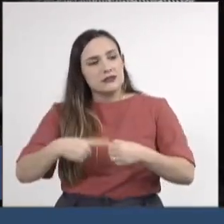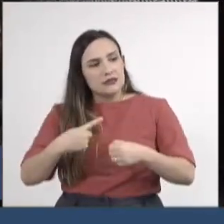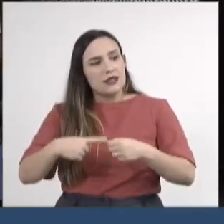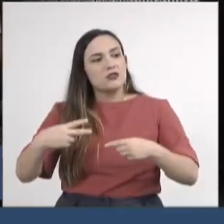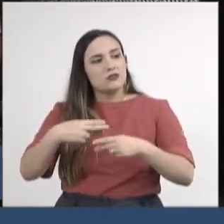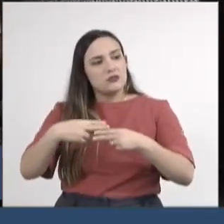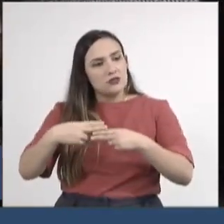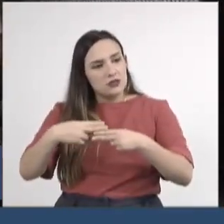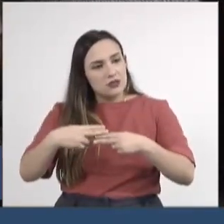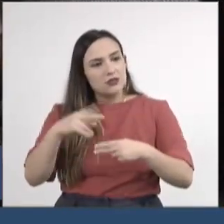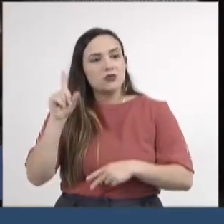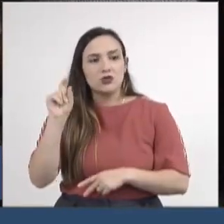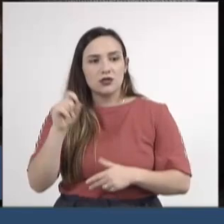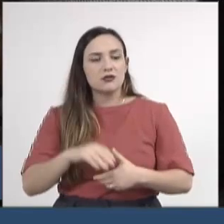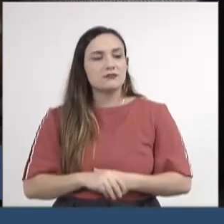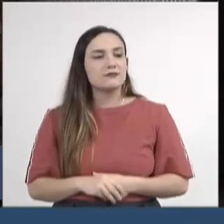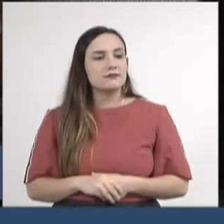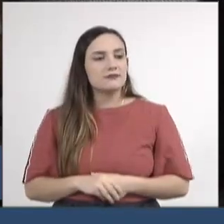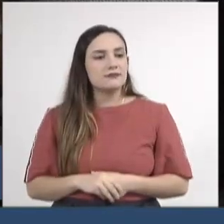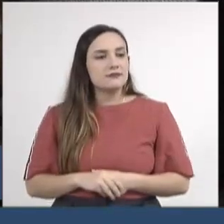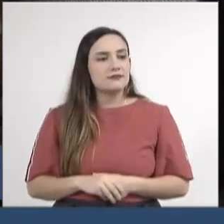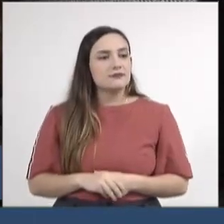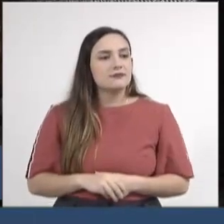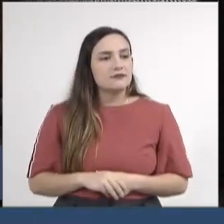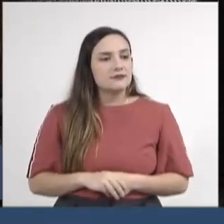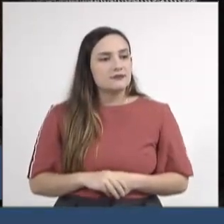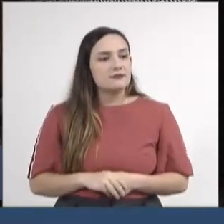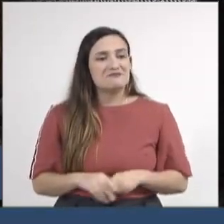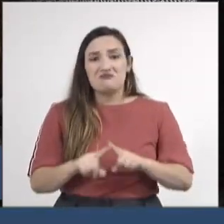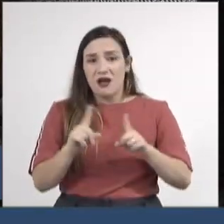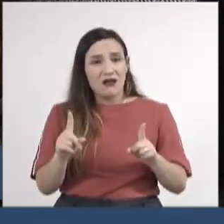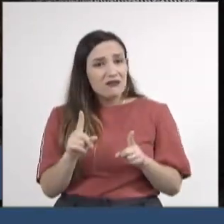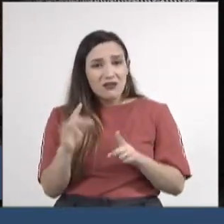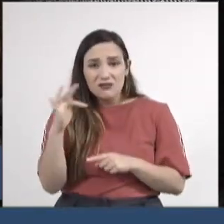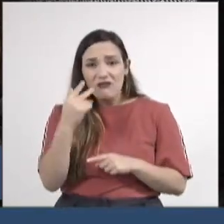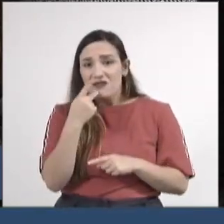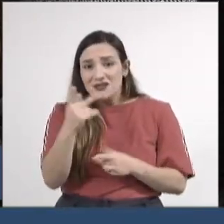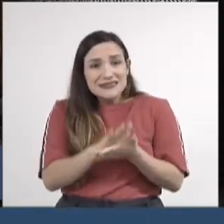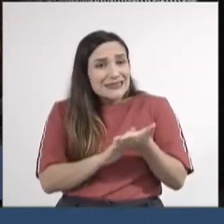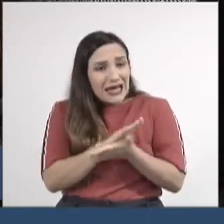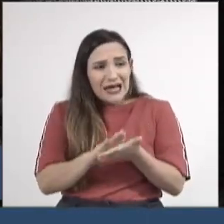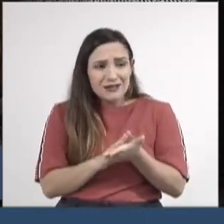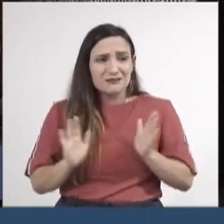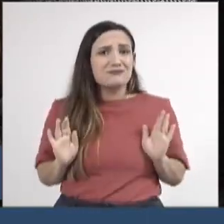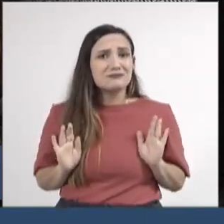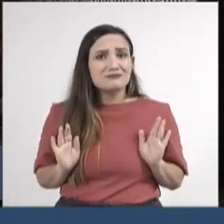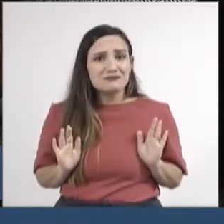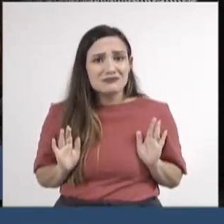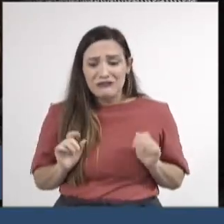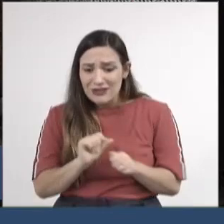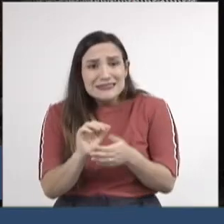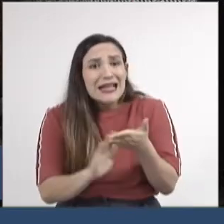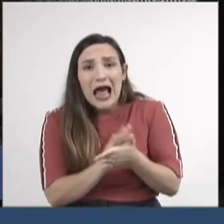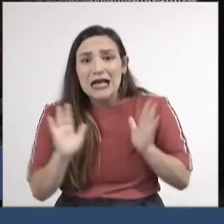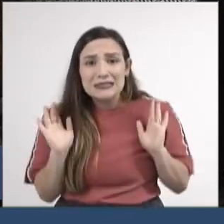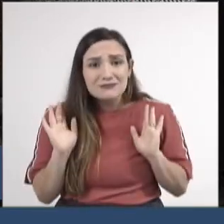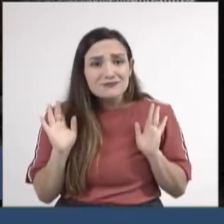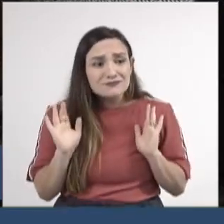em Dourados. E, infelizmente, a universidade até agora não se manifestou, não tomou nenhuma providência